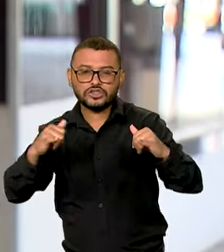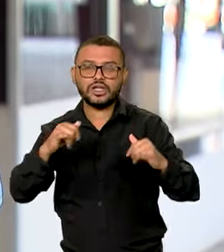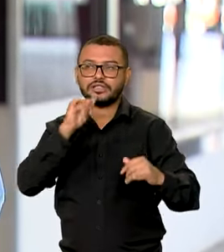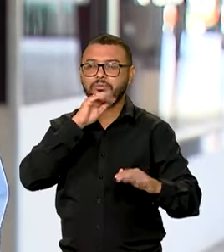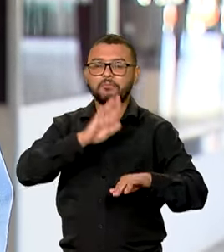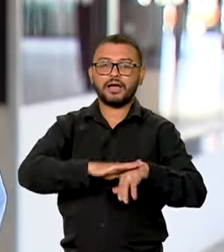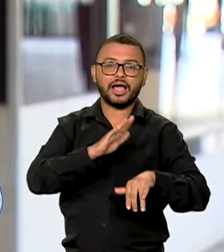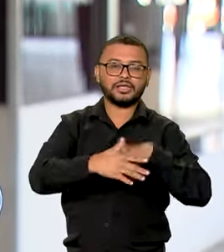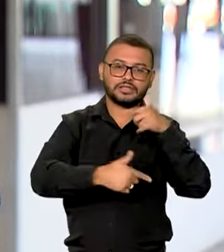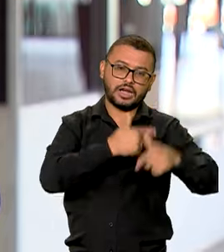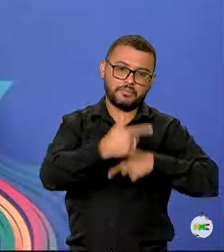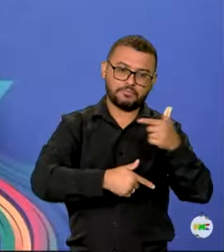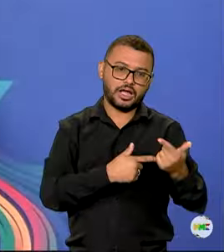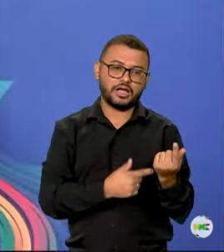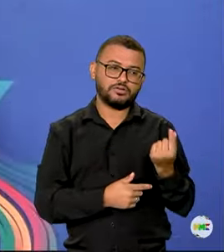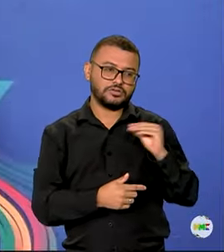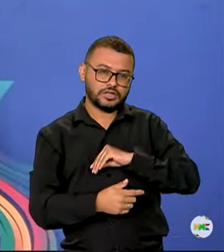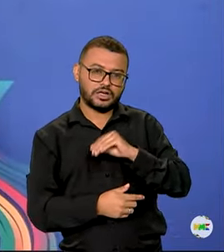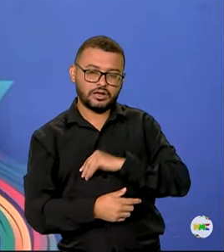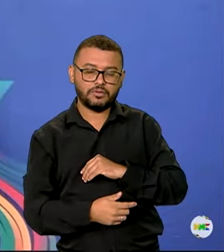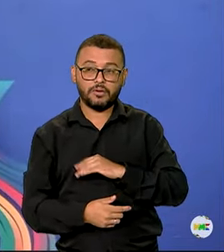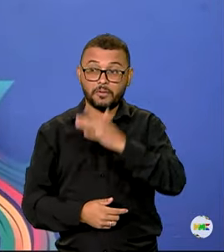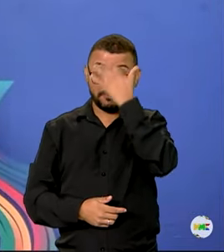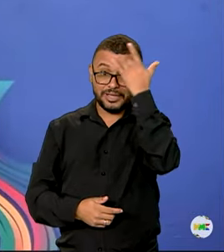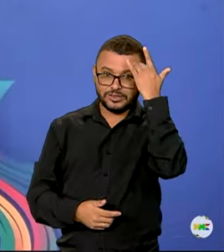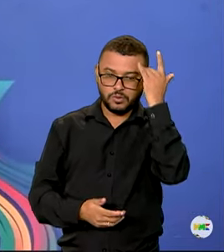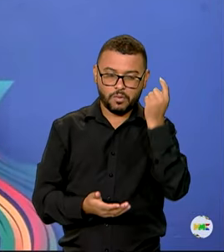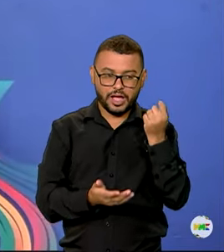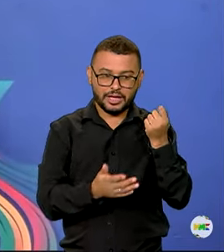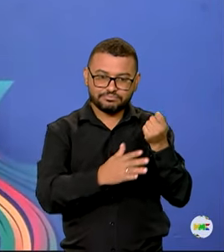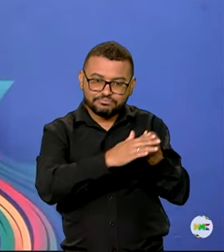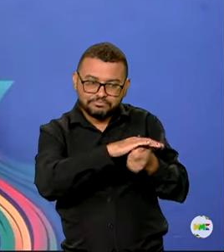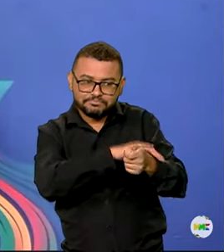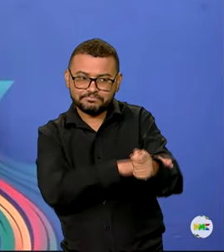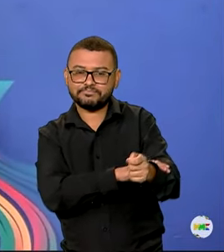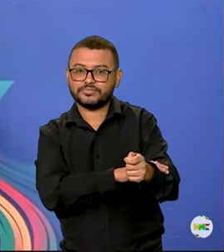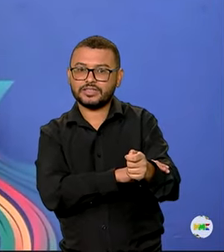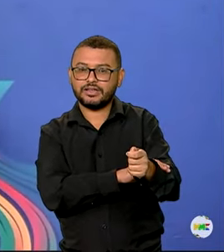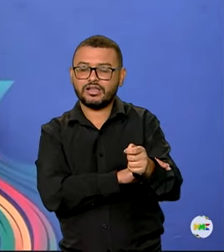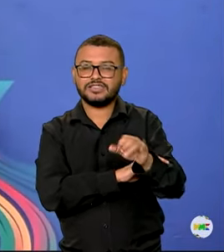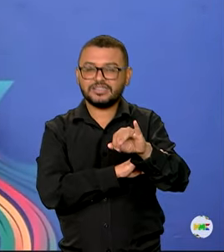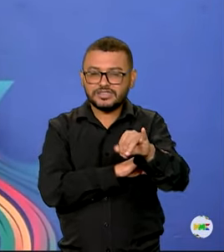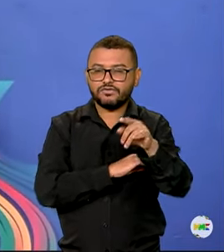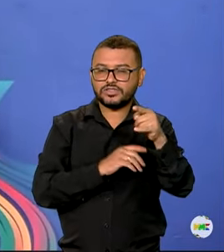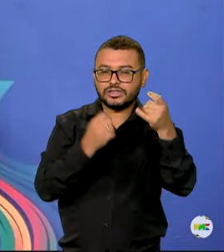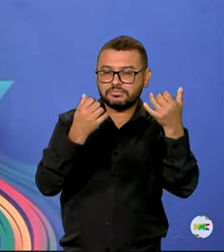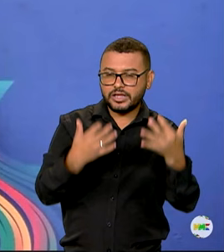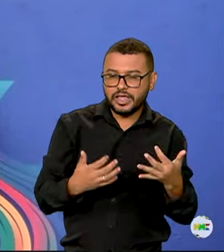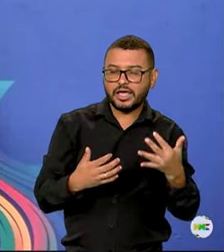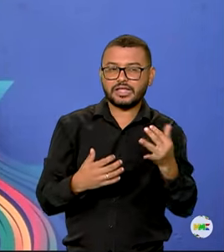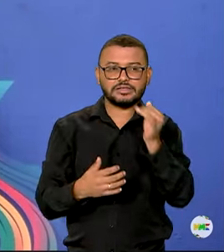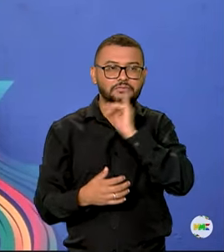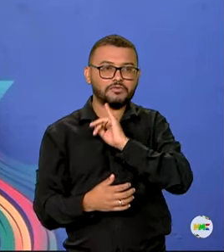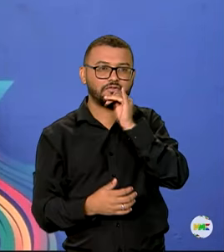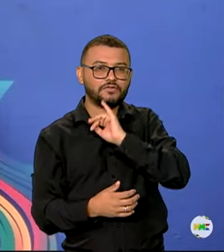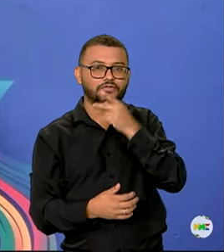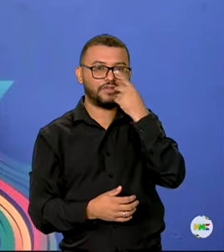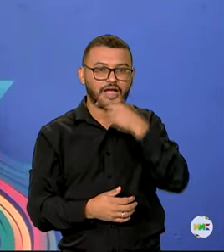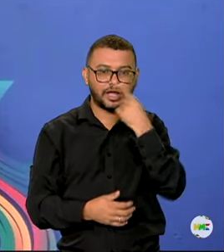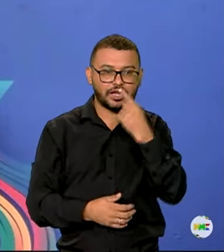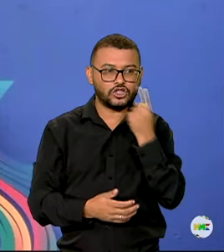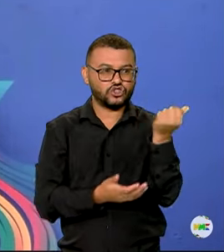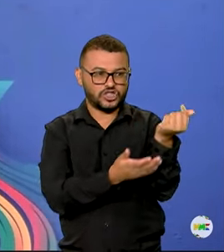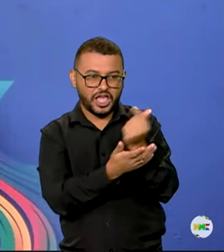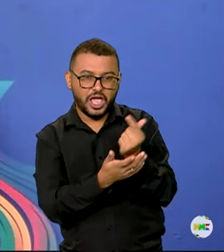emprego e renda no país. Os investidores, quando você mexe, quando você fala em incentivo e